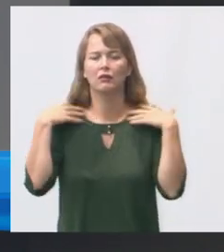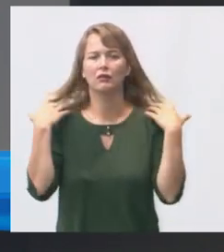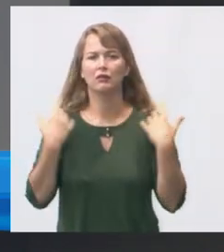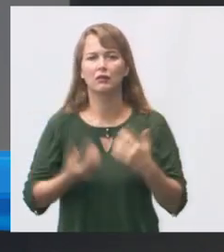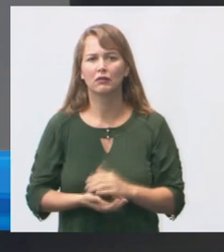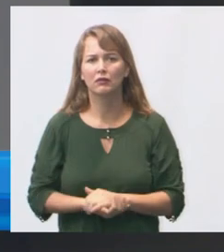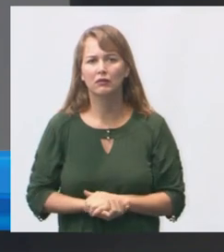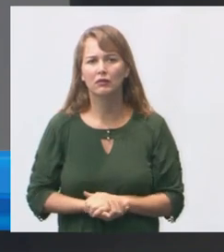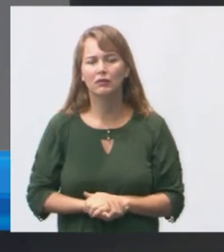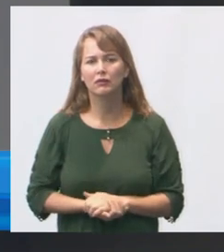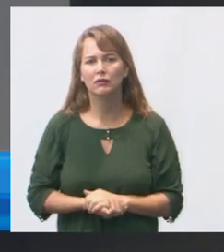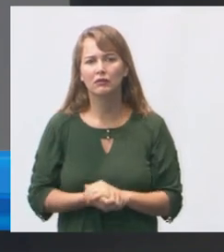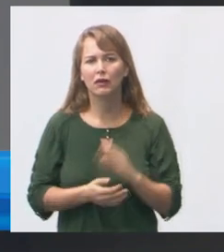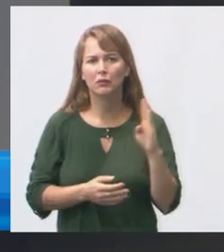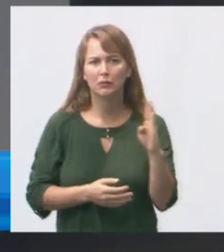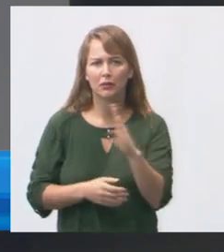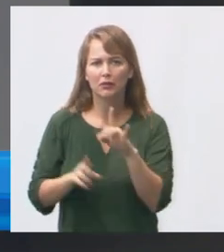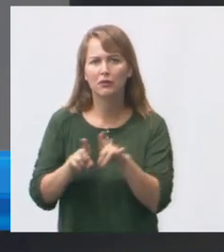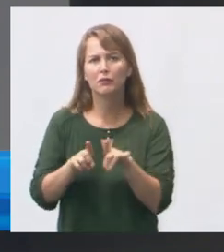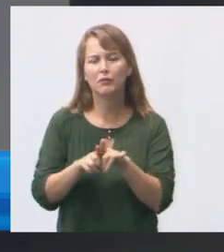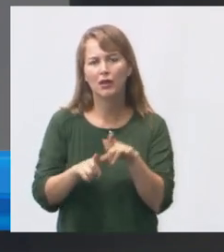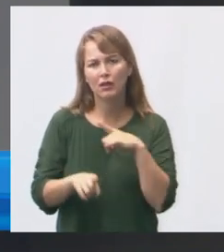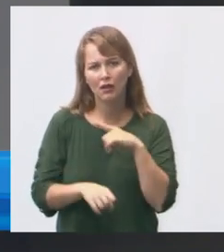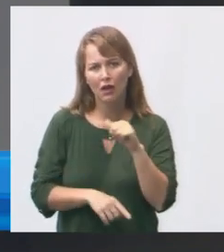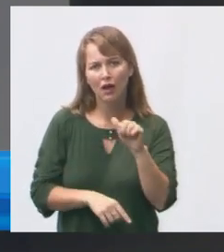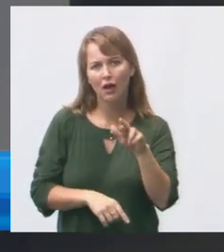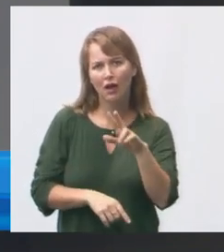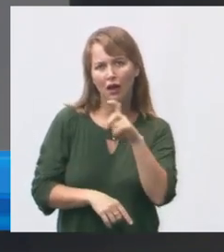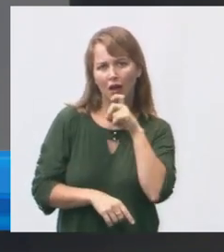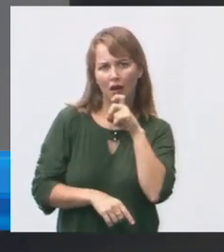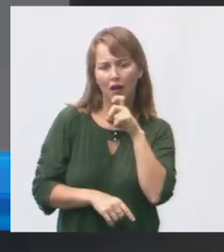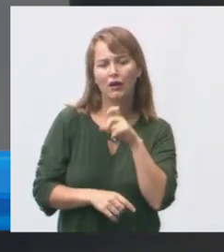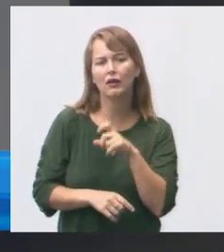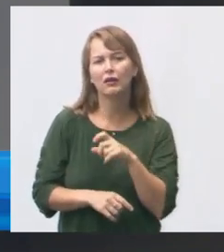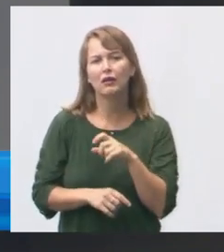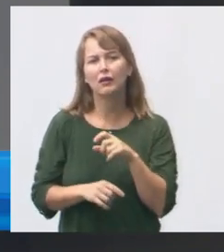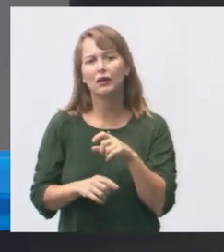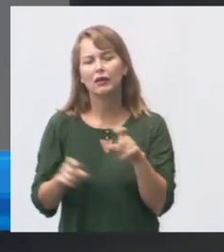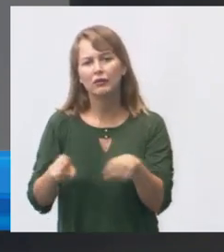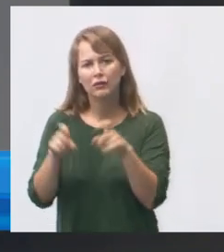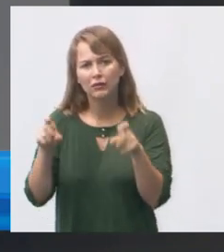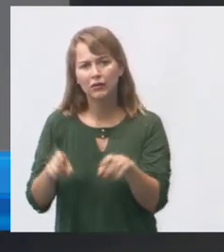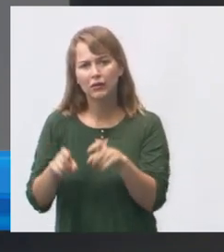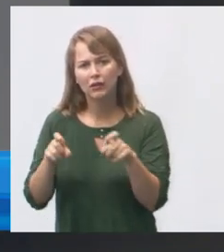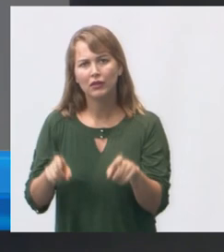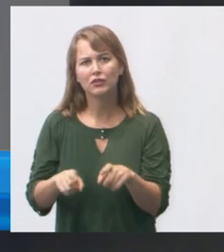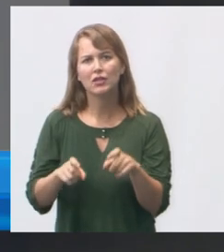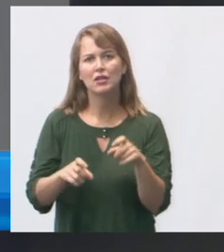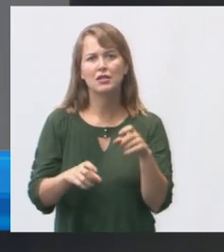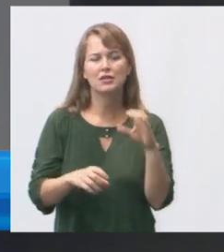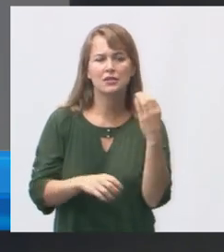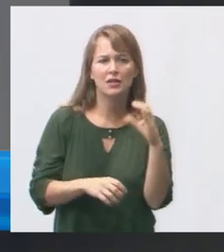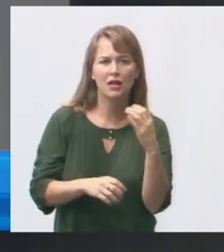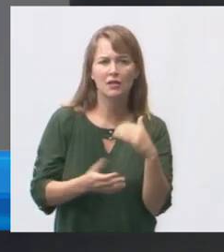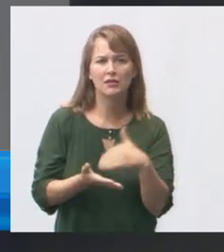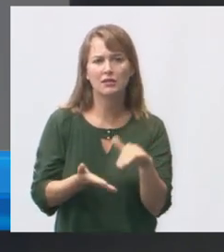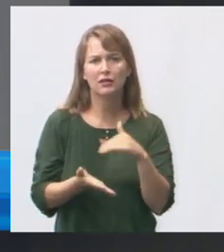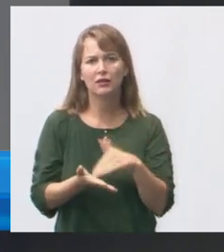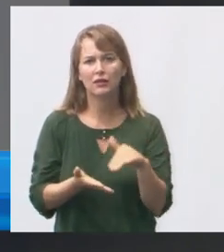a biblioteca também é climatizada laboratório de informática laboratório de ciência e secretaria